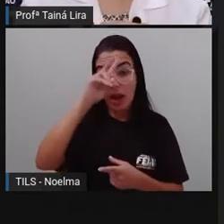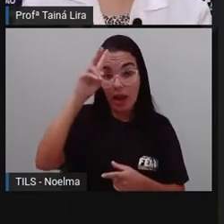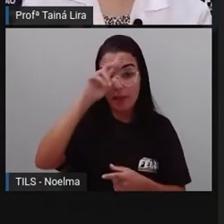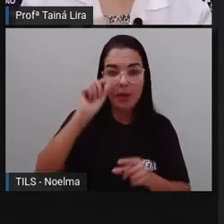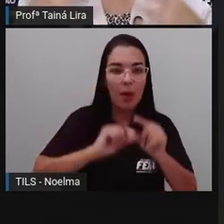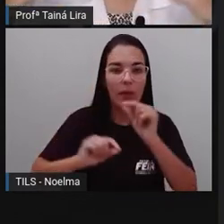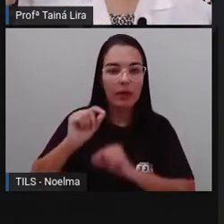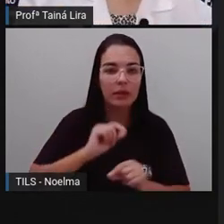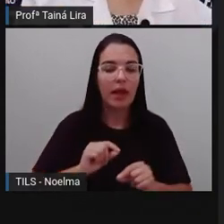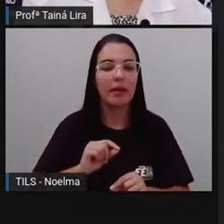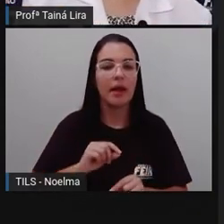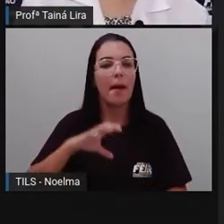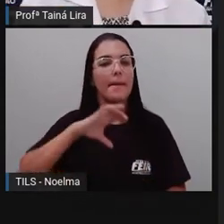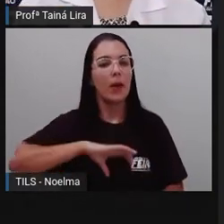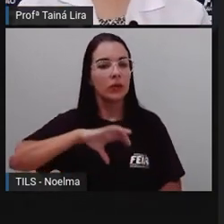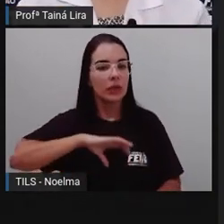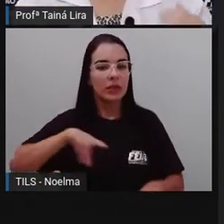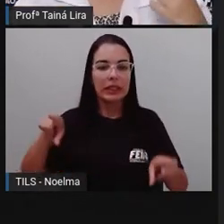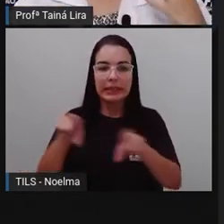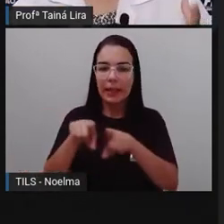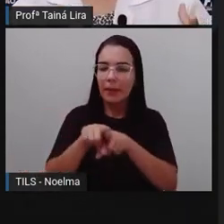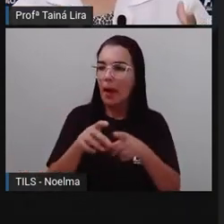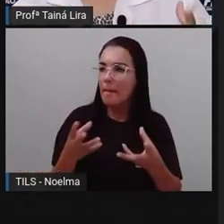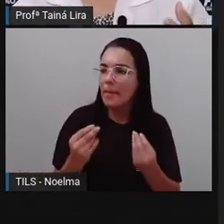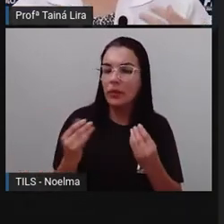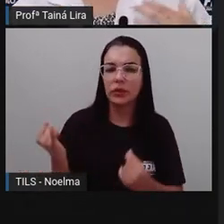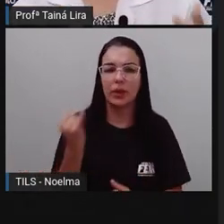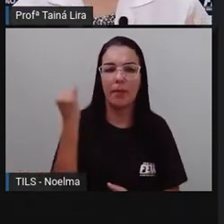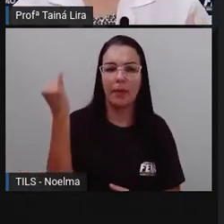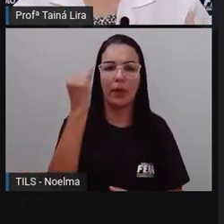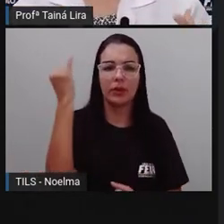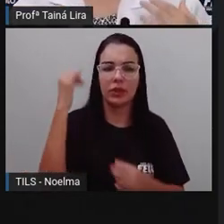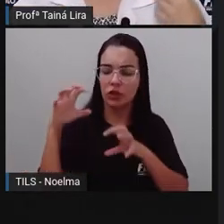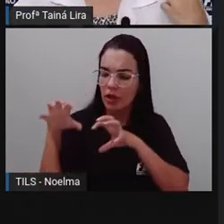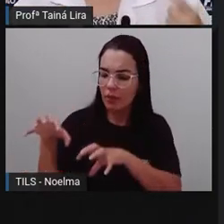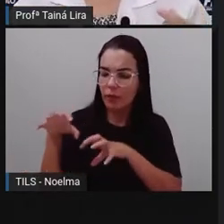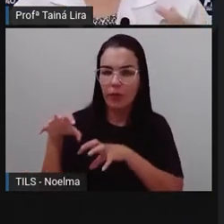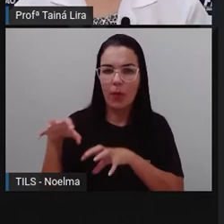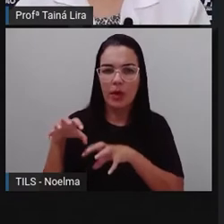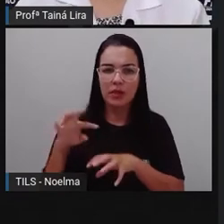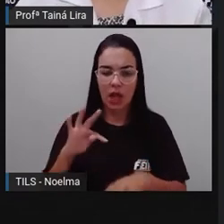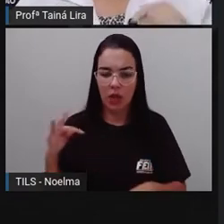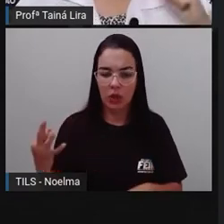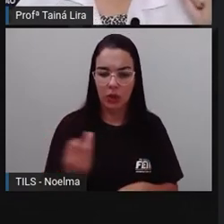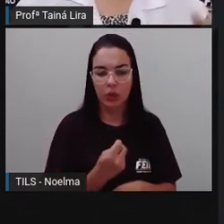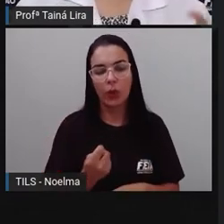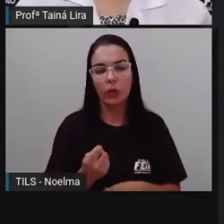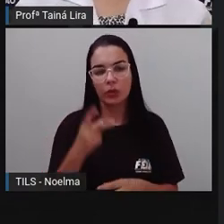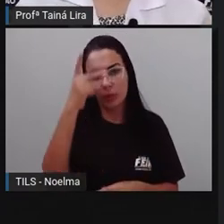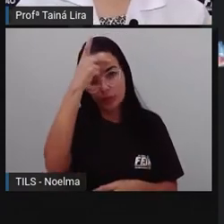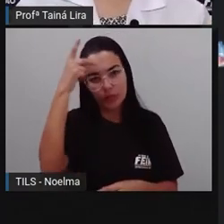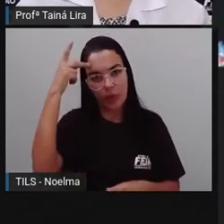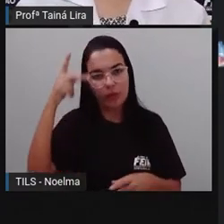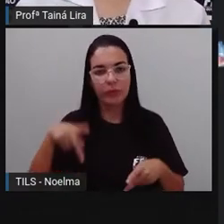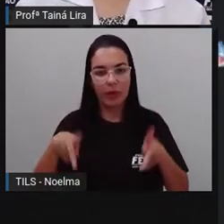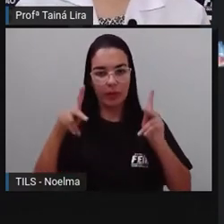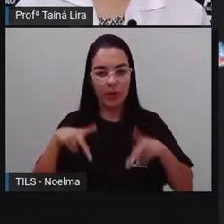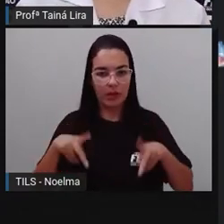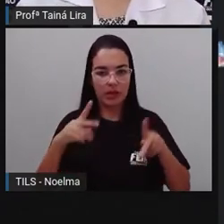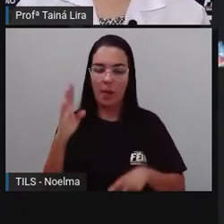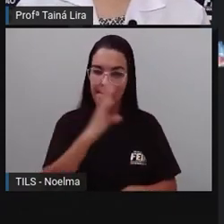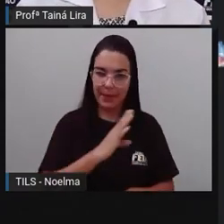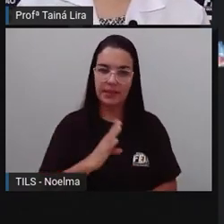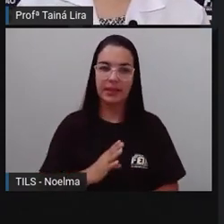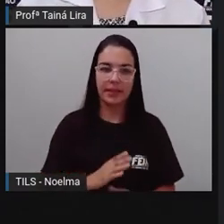foram importantíssimos na formação do nosso povo, certo? Então, vamos lá. Deixa a prova voltar